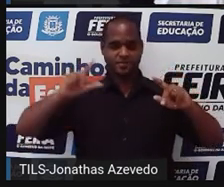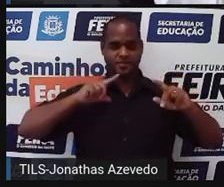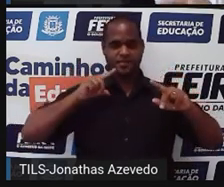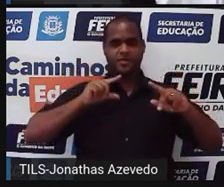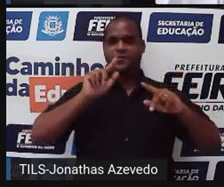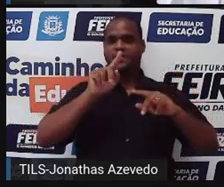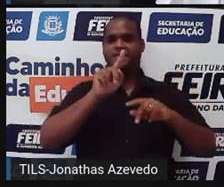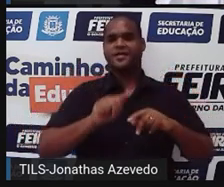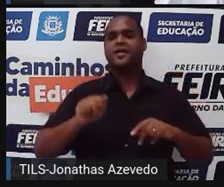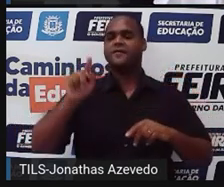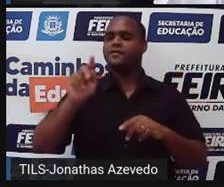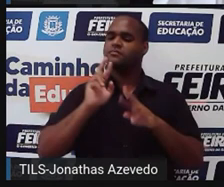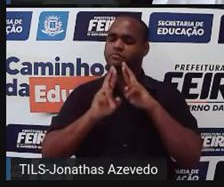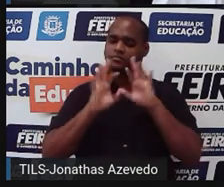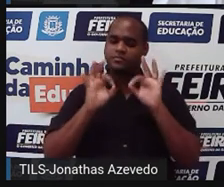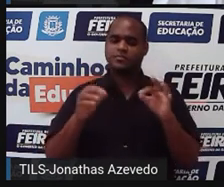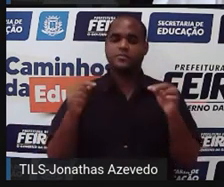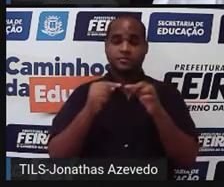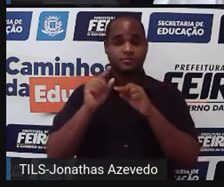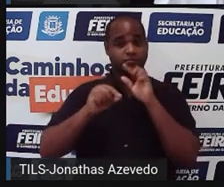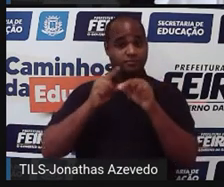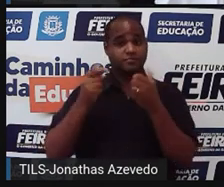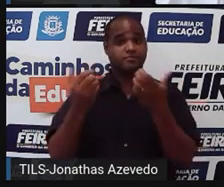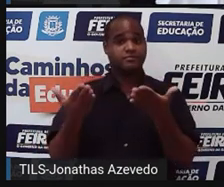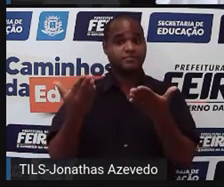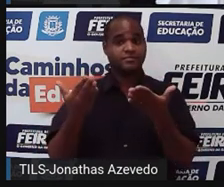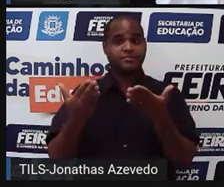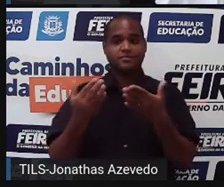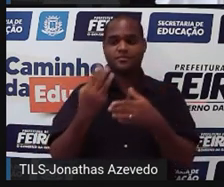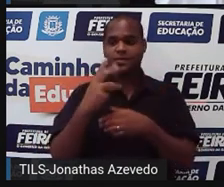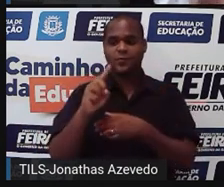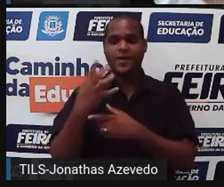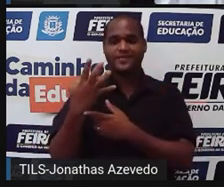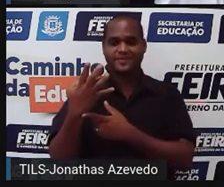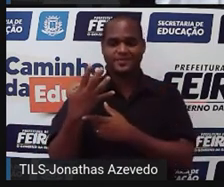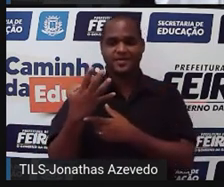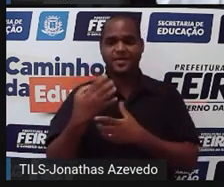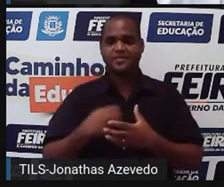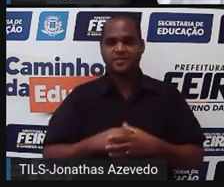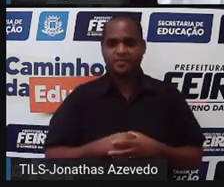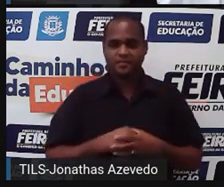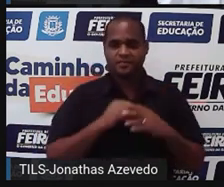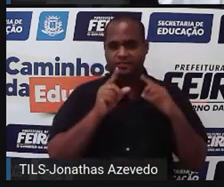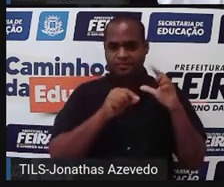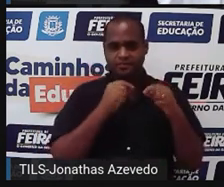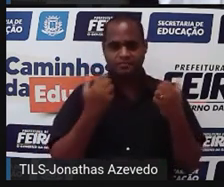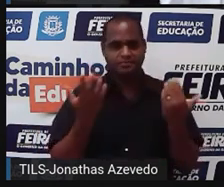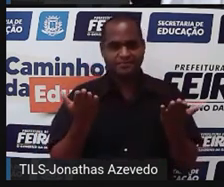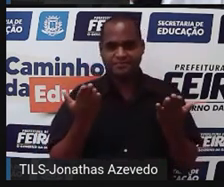vai ver que o que responde é essa opção aqui, 3 e 4. De que maneira?